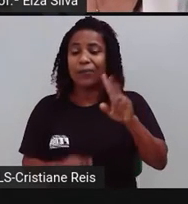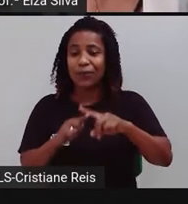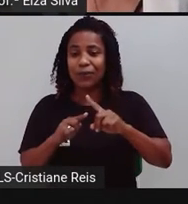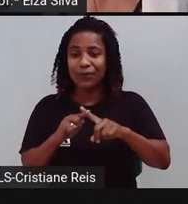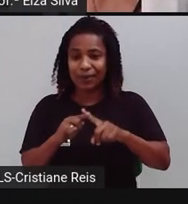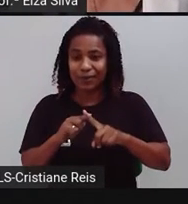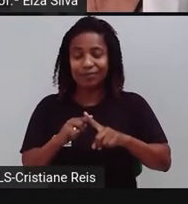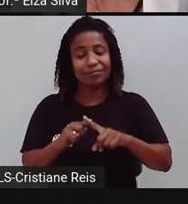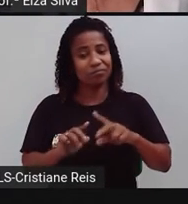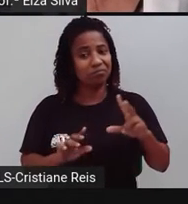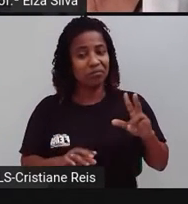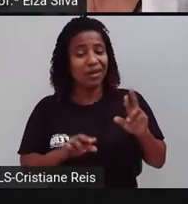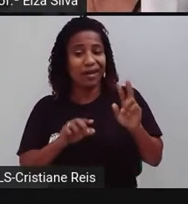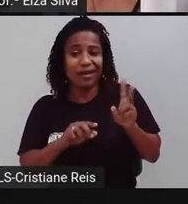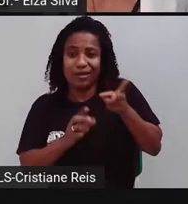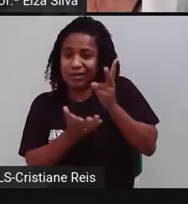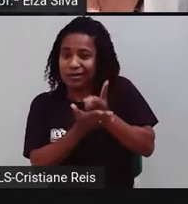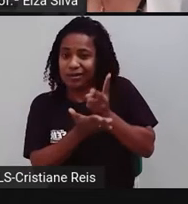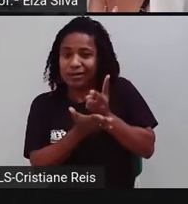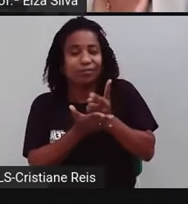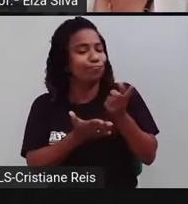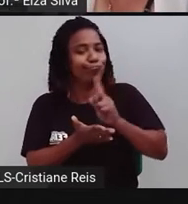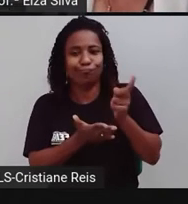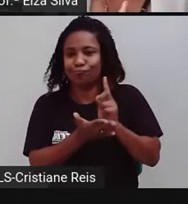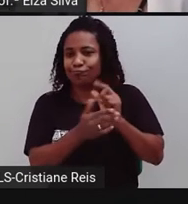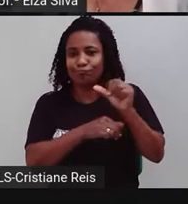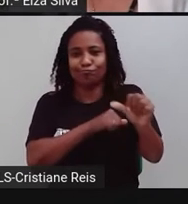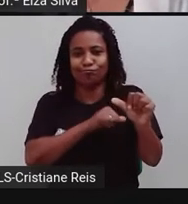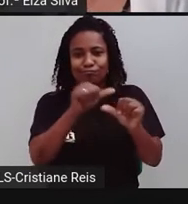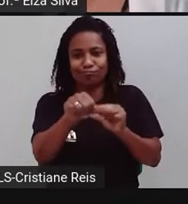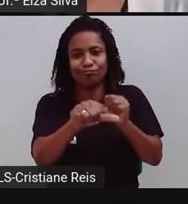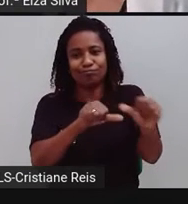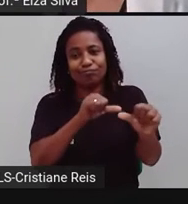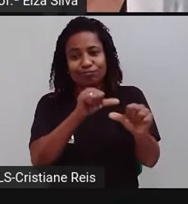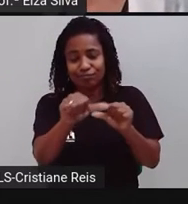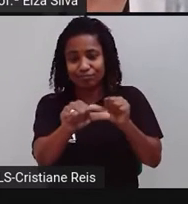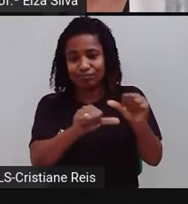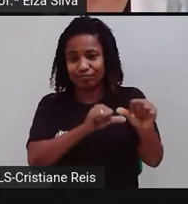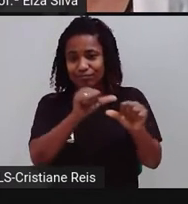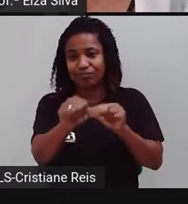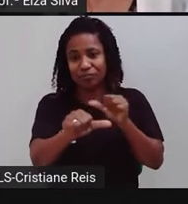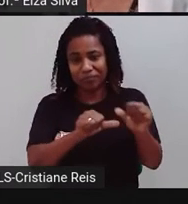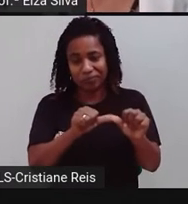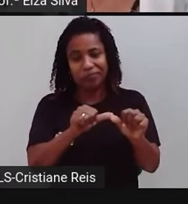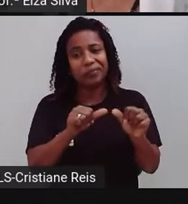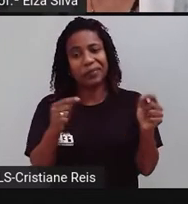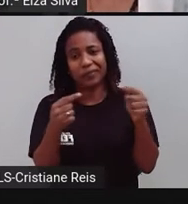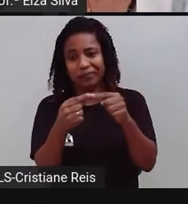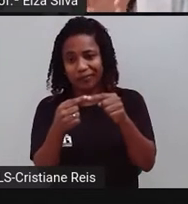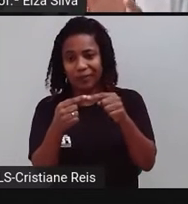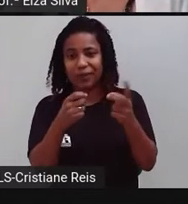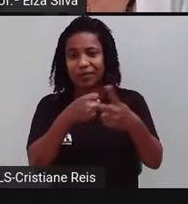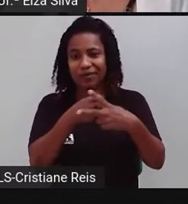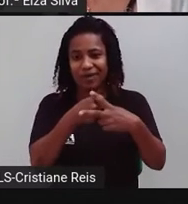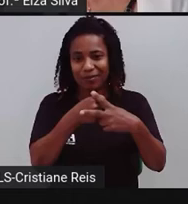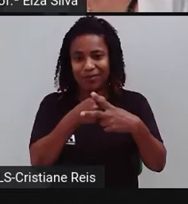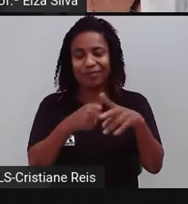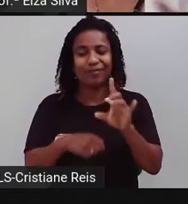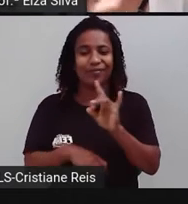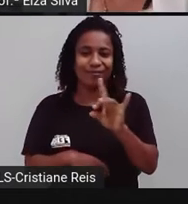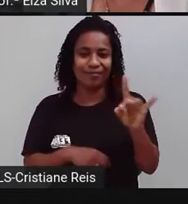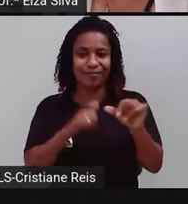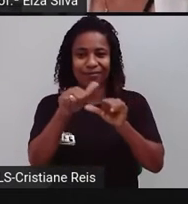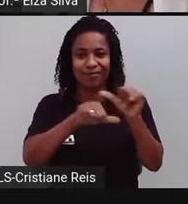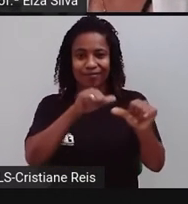particular, é específico. Cada verbo tem a sua própria maneira de fazer o passado. Então, passado de